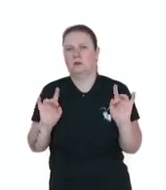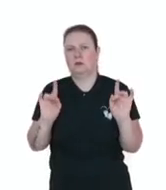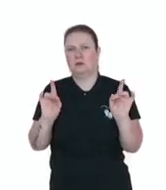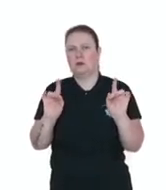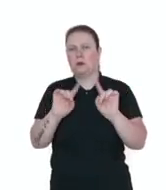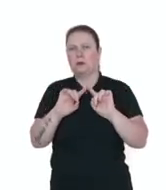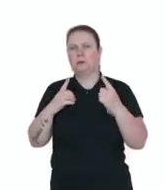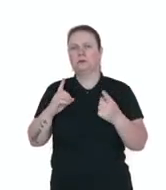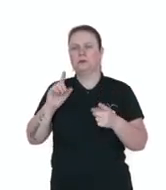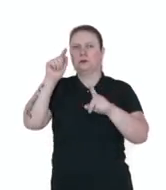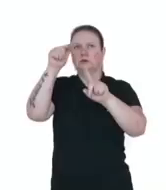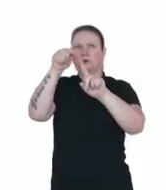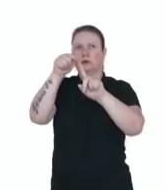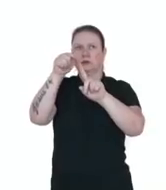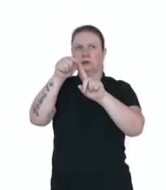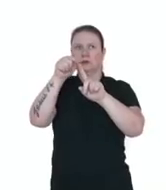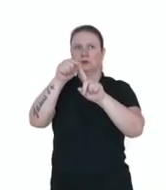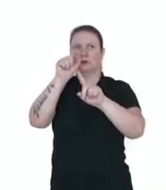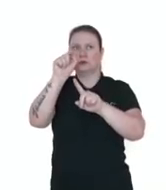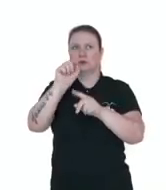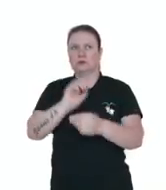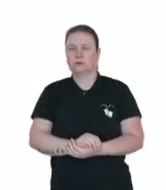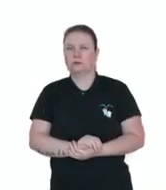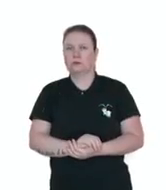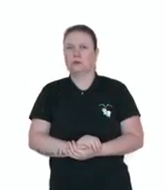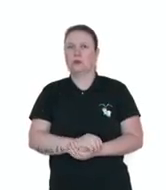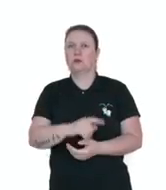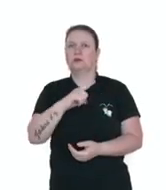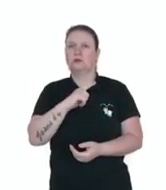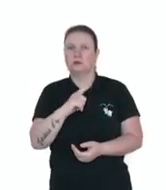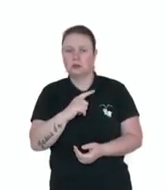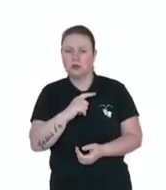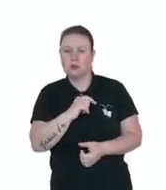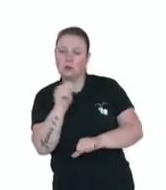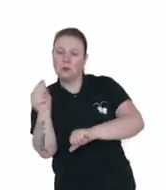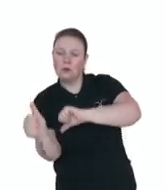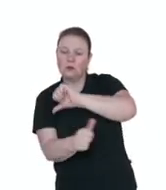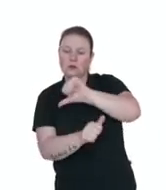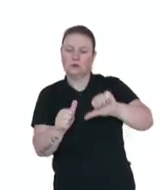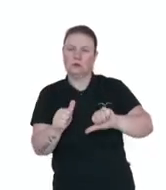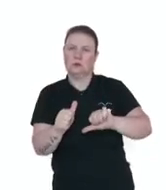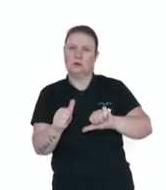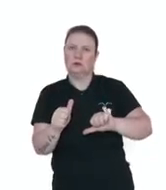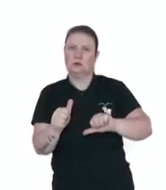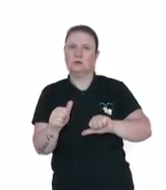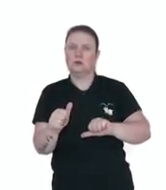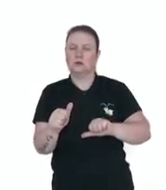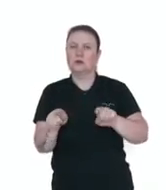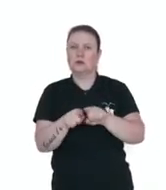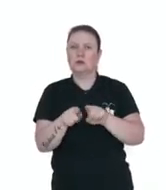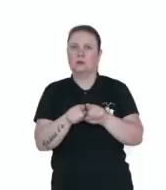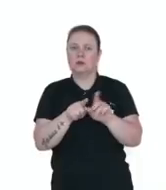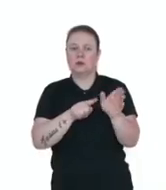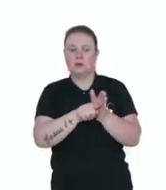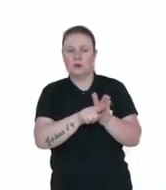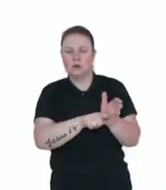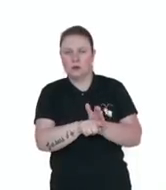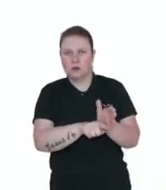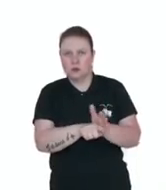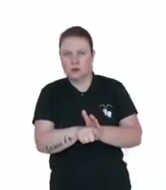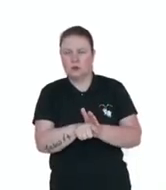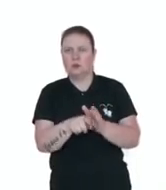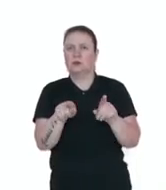seria ter desdobramento de fatos e, por isso, presume pesquisa. Polifonia. Nas